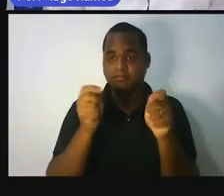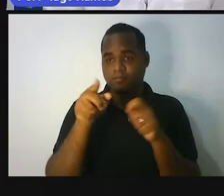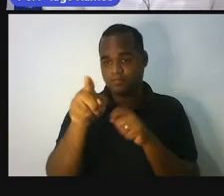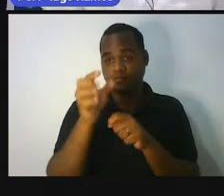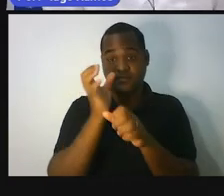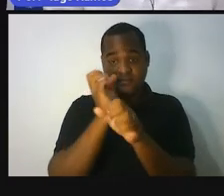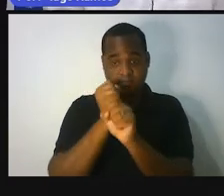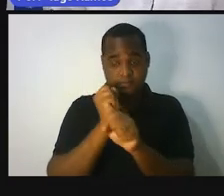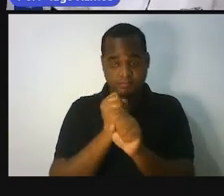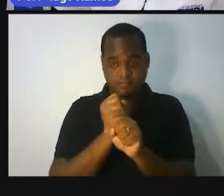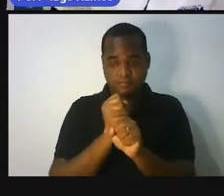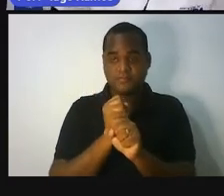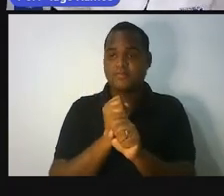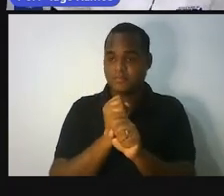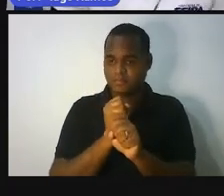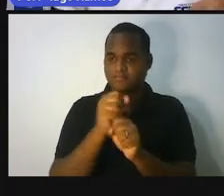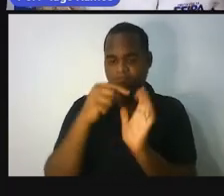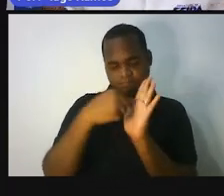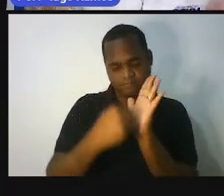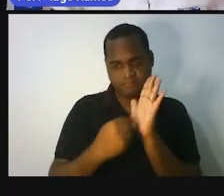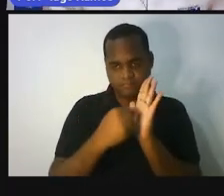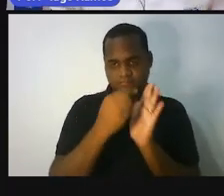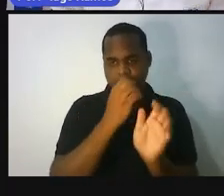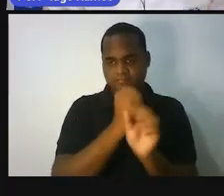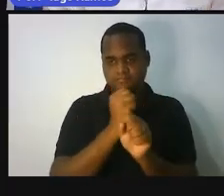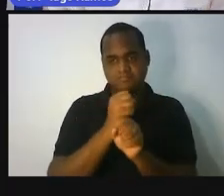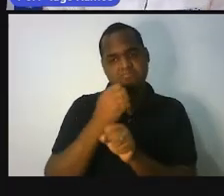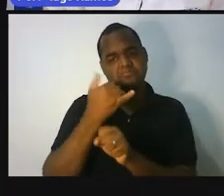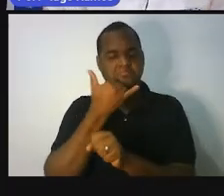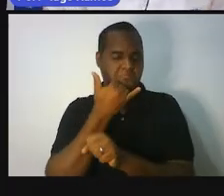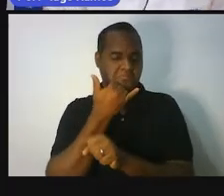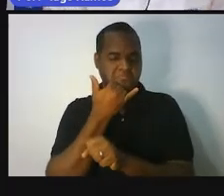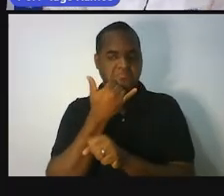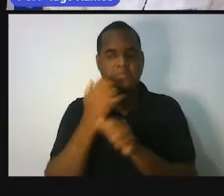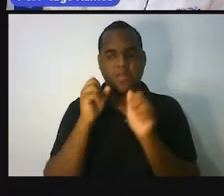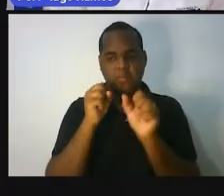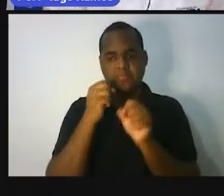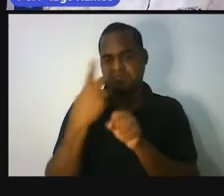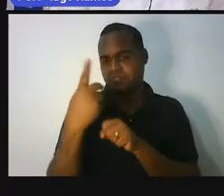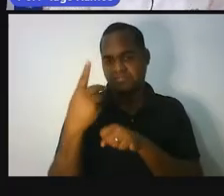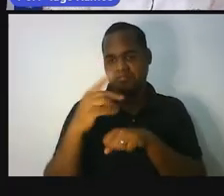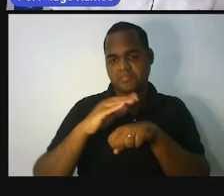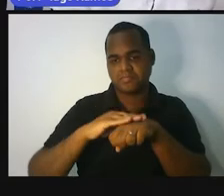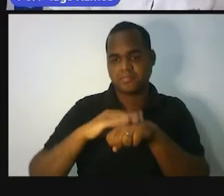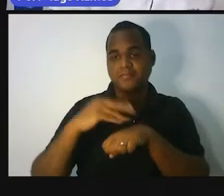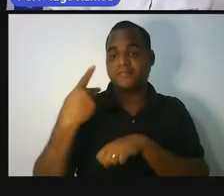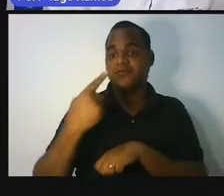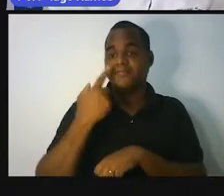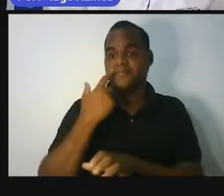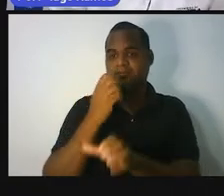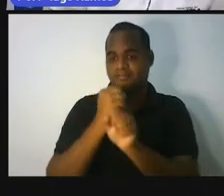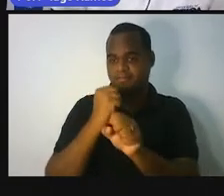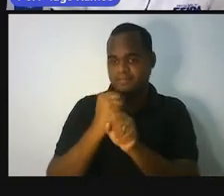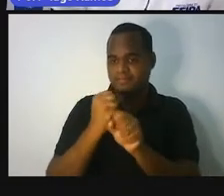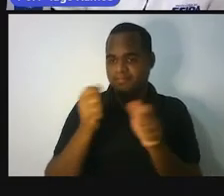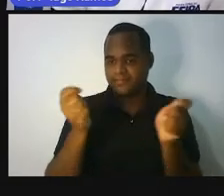calculadora, tá bom? A do celular mesmo, não tem problema. E vai fazer o seguinte cálculo, ó.